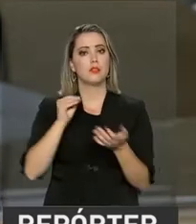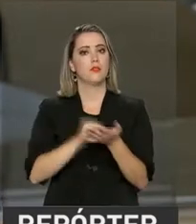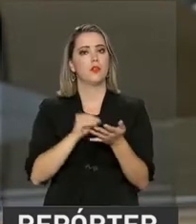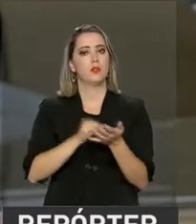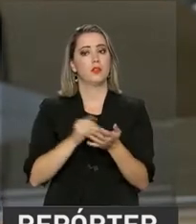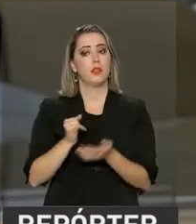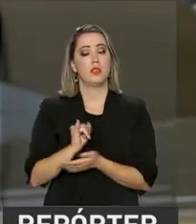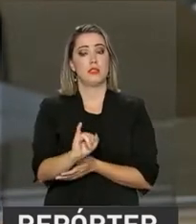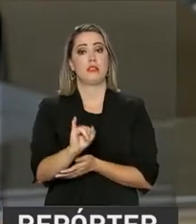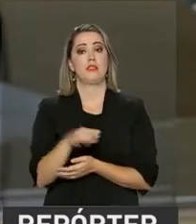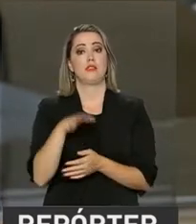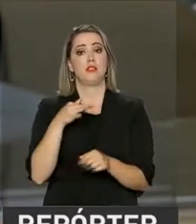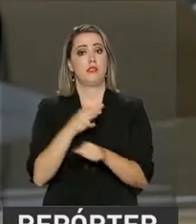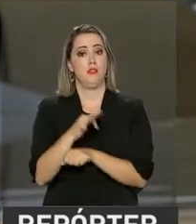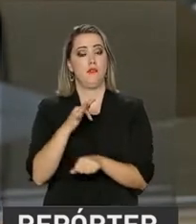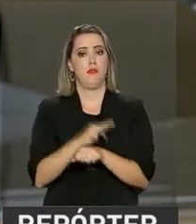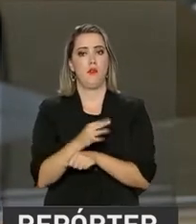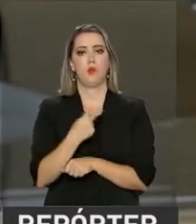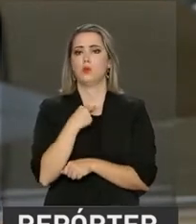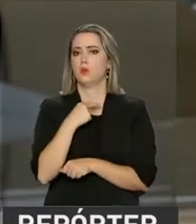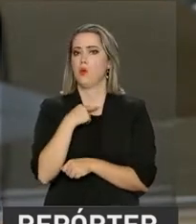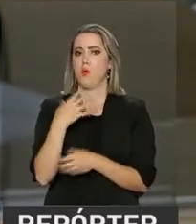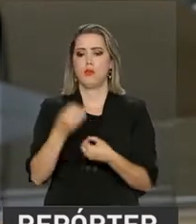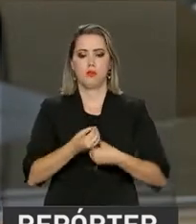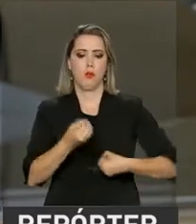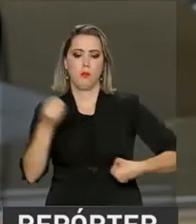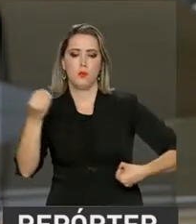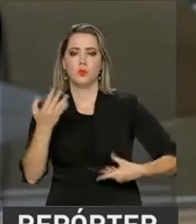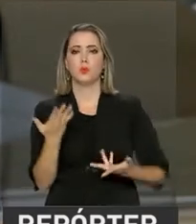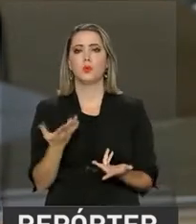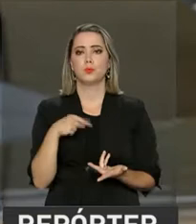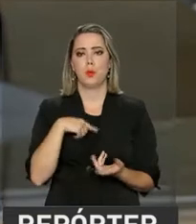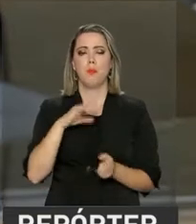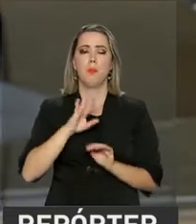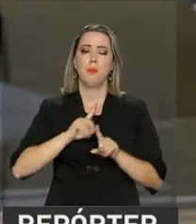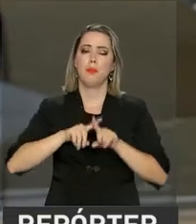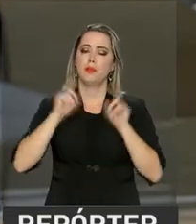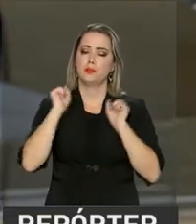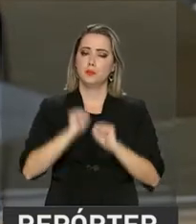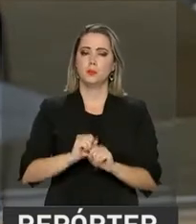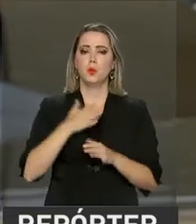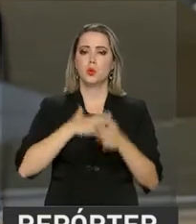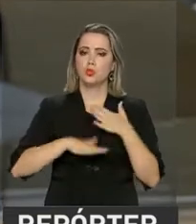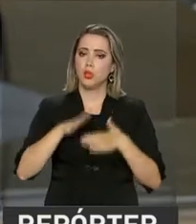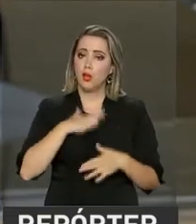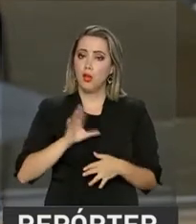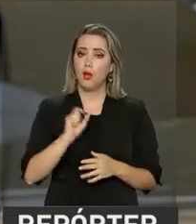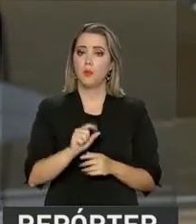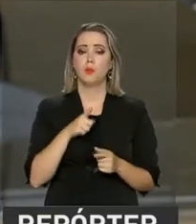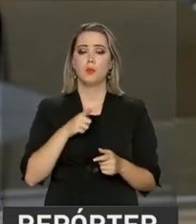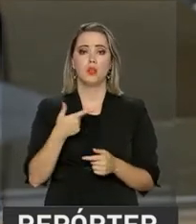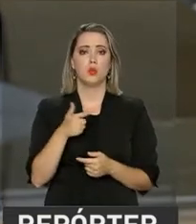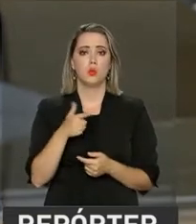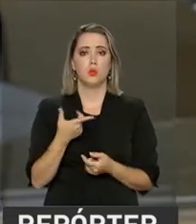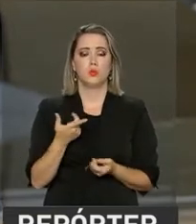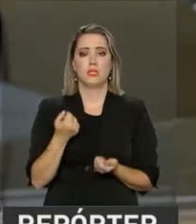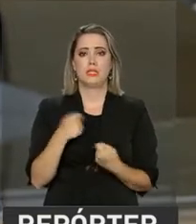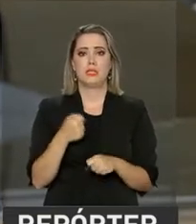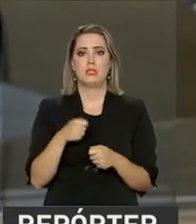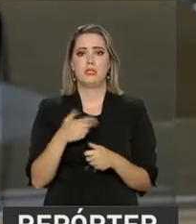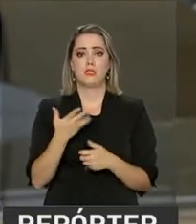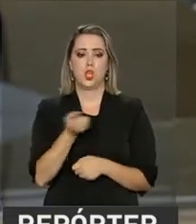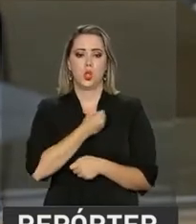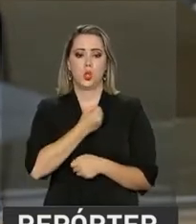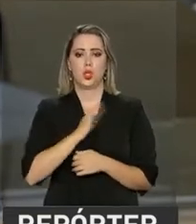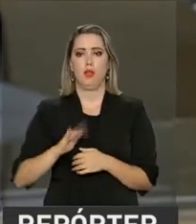impedido de receber o diploma. Mas eles podem ficar tranquilos porque não existe um desempenho mínimo obrigatório.